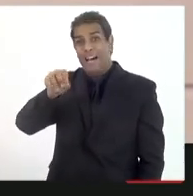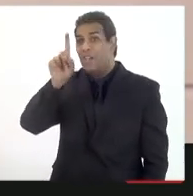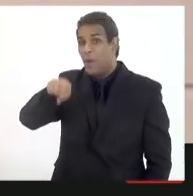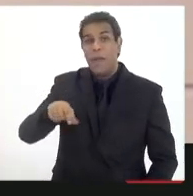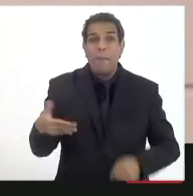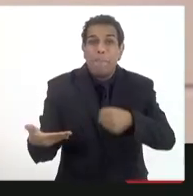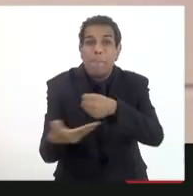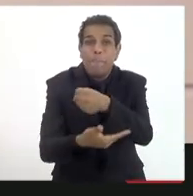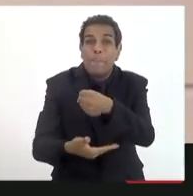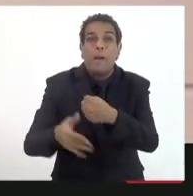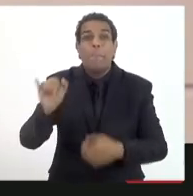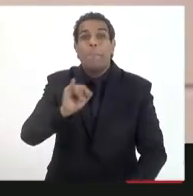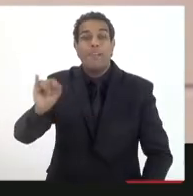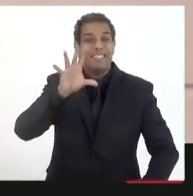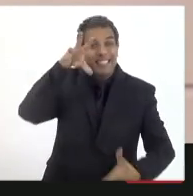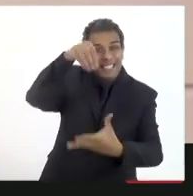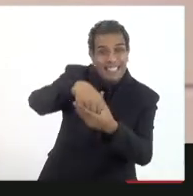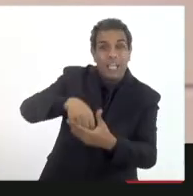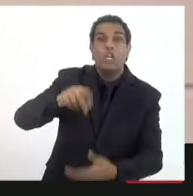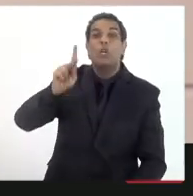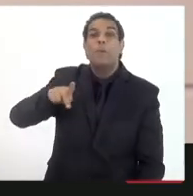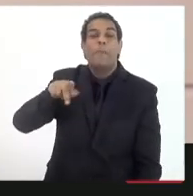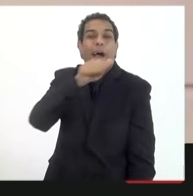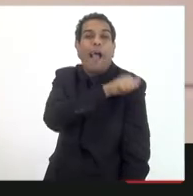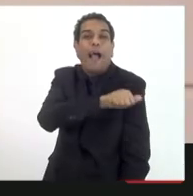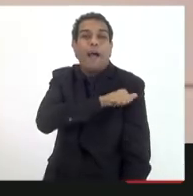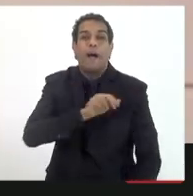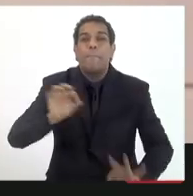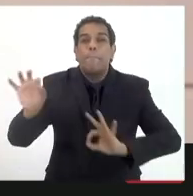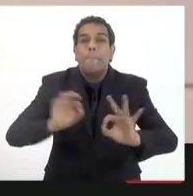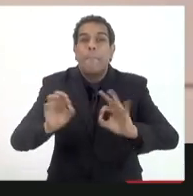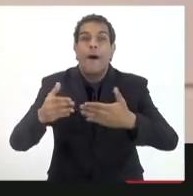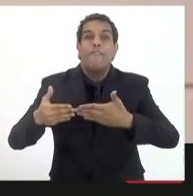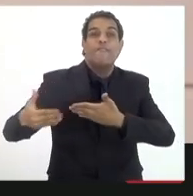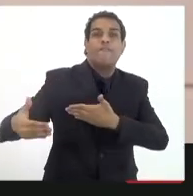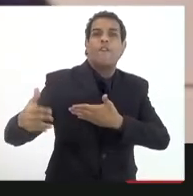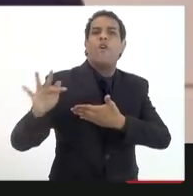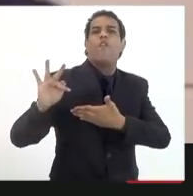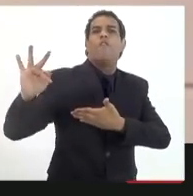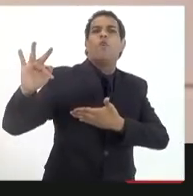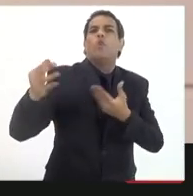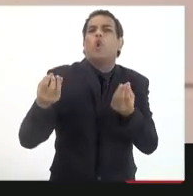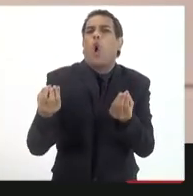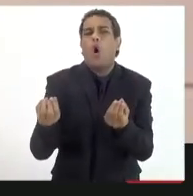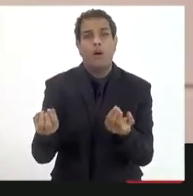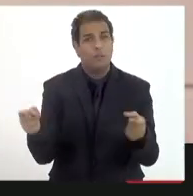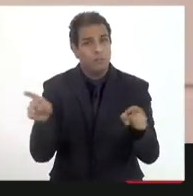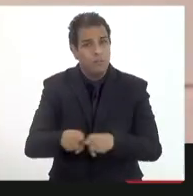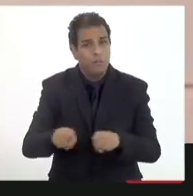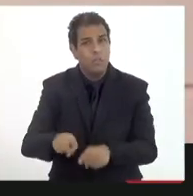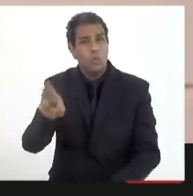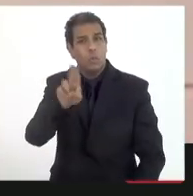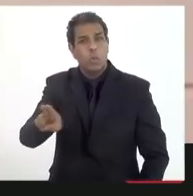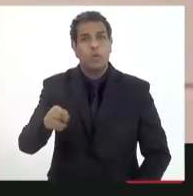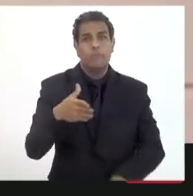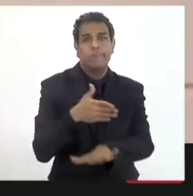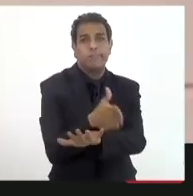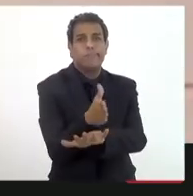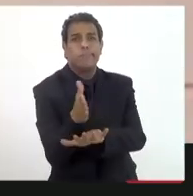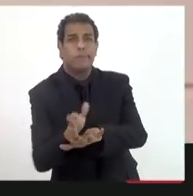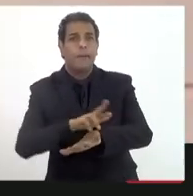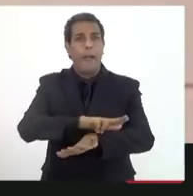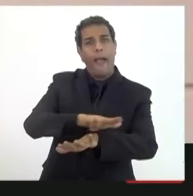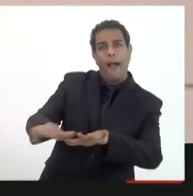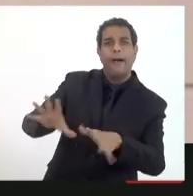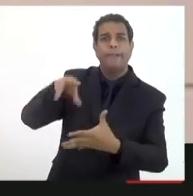utilizar essa riqueza para preparar o estado do Rio para o pós-petróleo isso se faz através da diversificação das